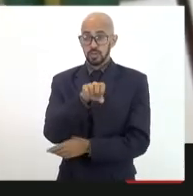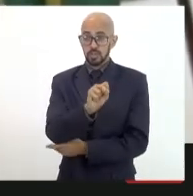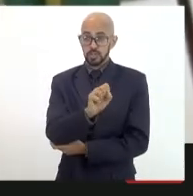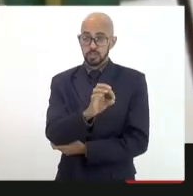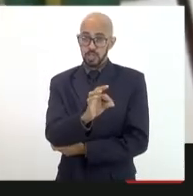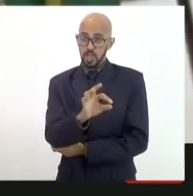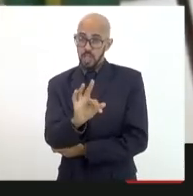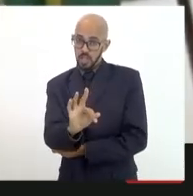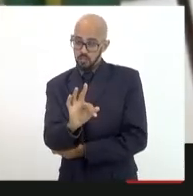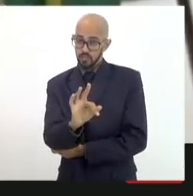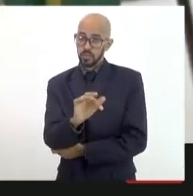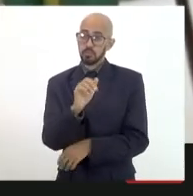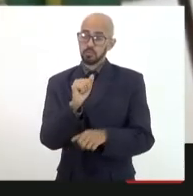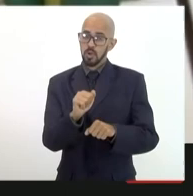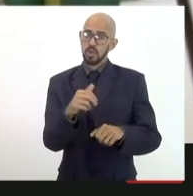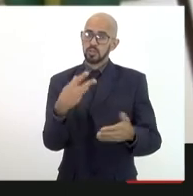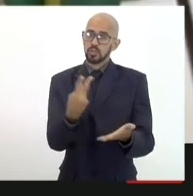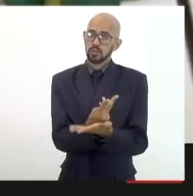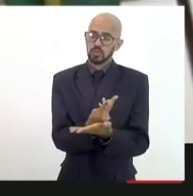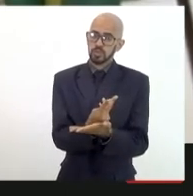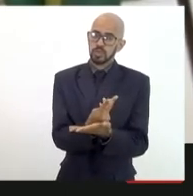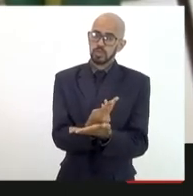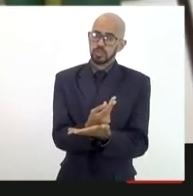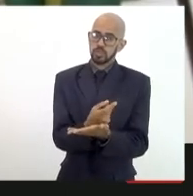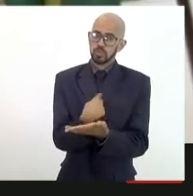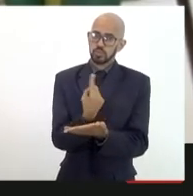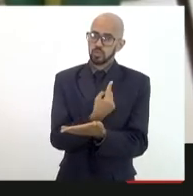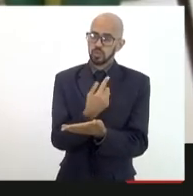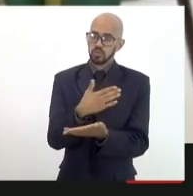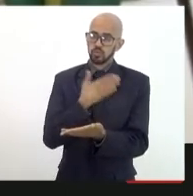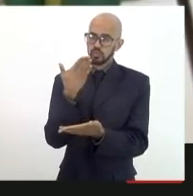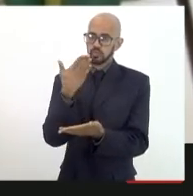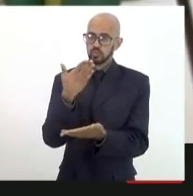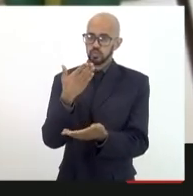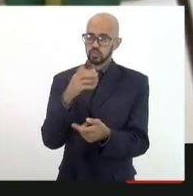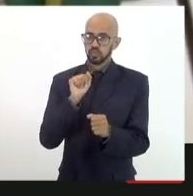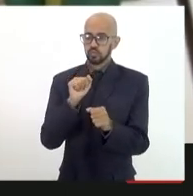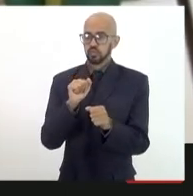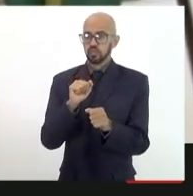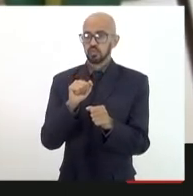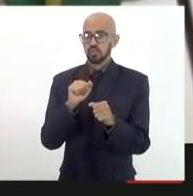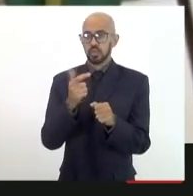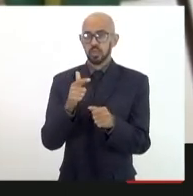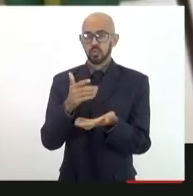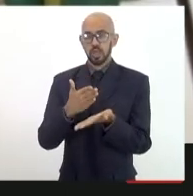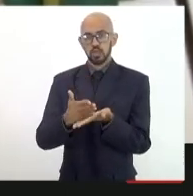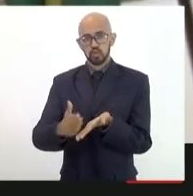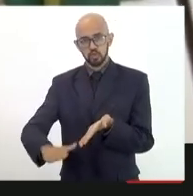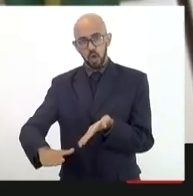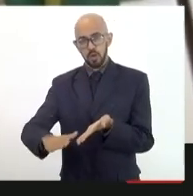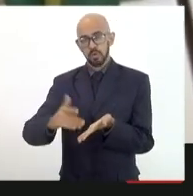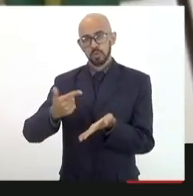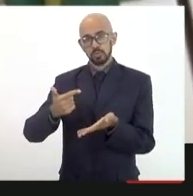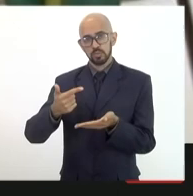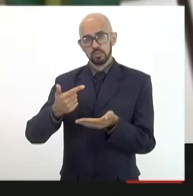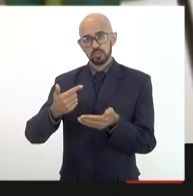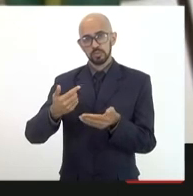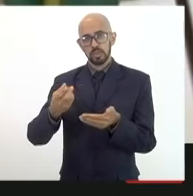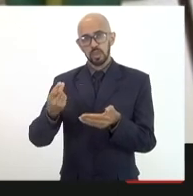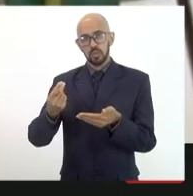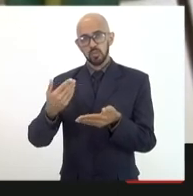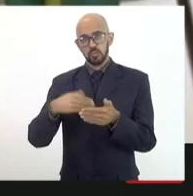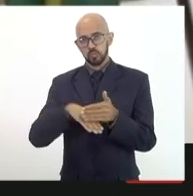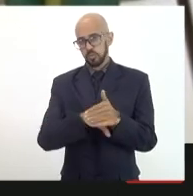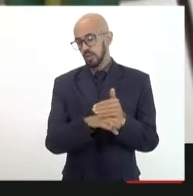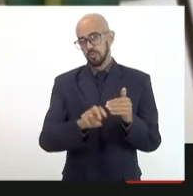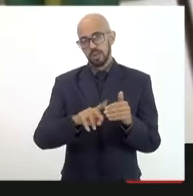a gente pode ser surpreendido por uma situação que não vai ter nem sobra nem tem fundo soberano vai ter uma catástrofe